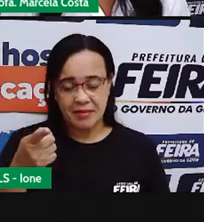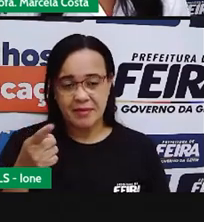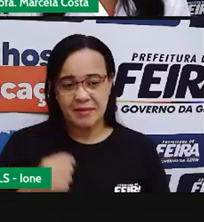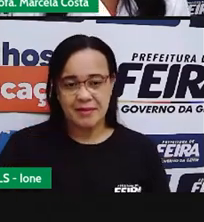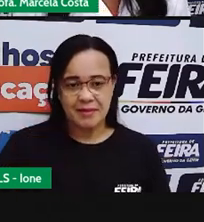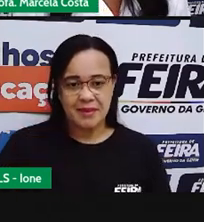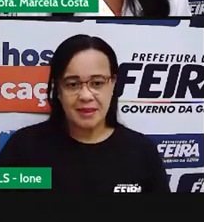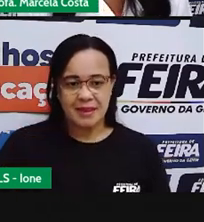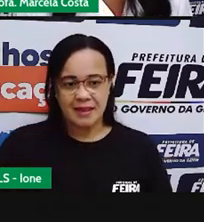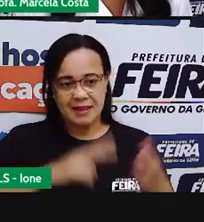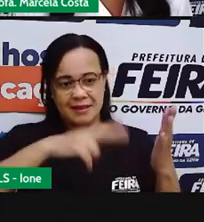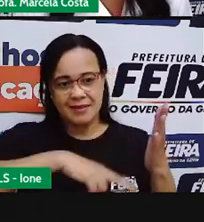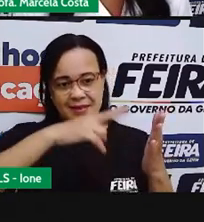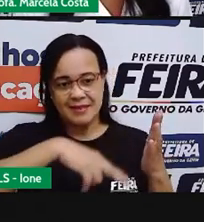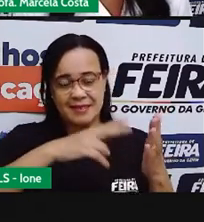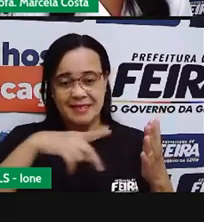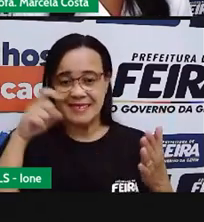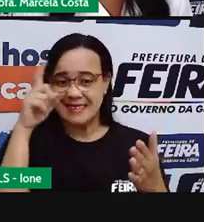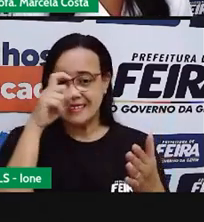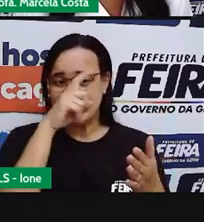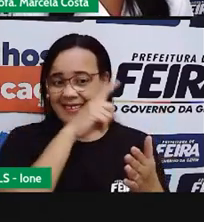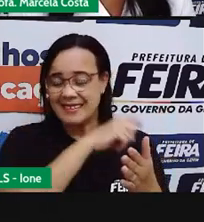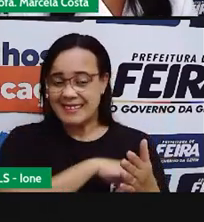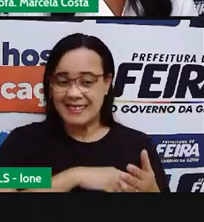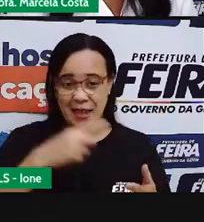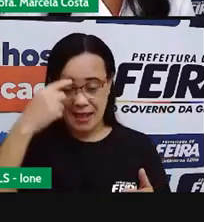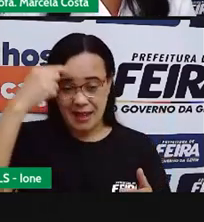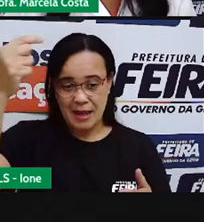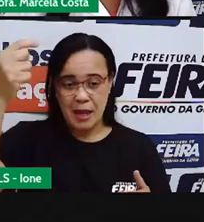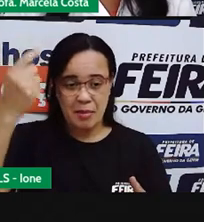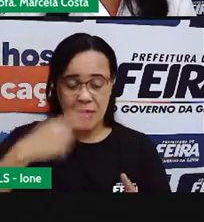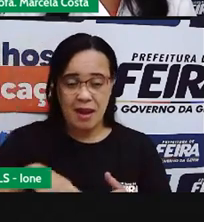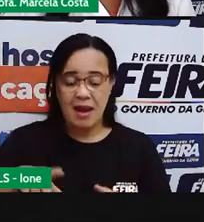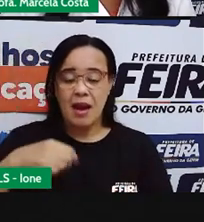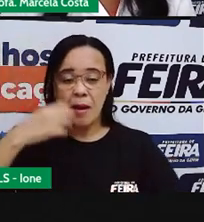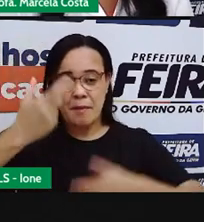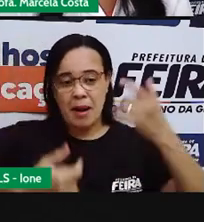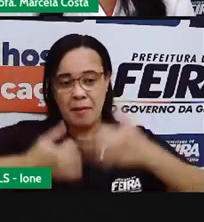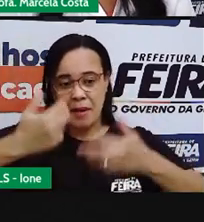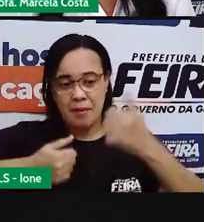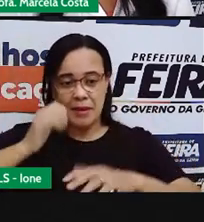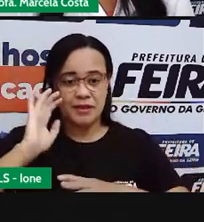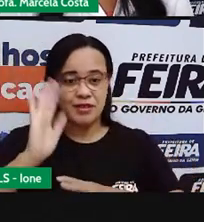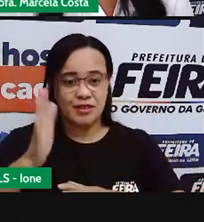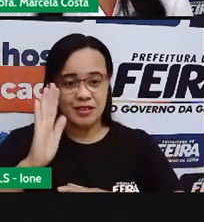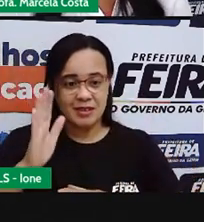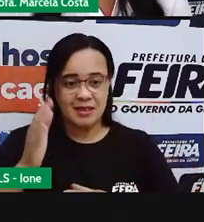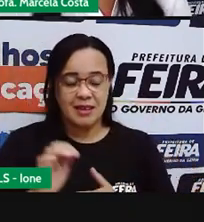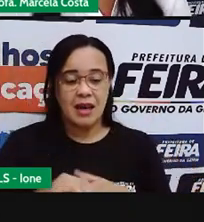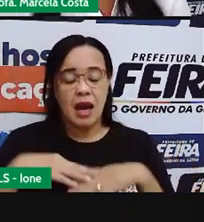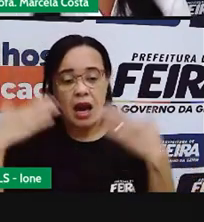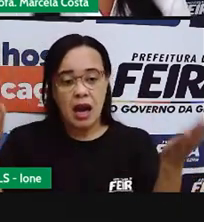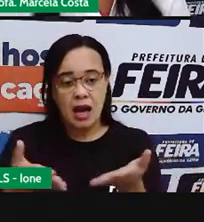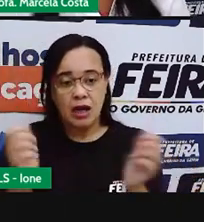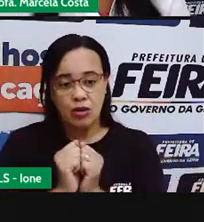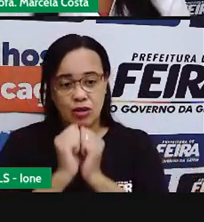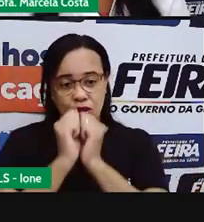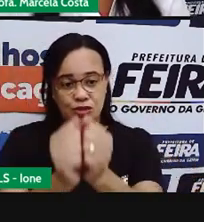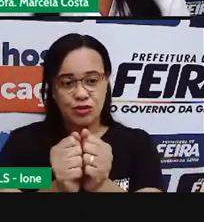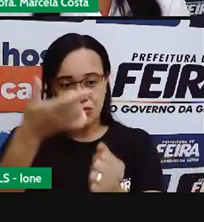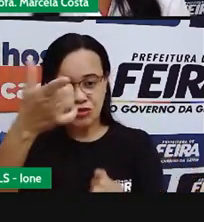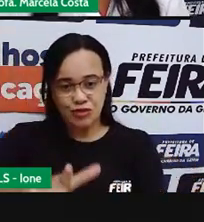Trouxe Aqui Agora Esse Travalíngua Que eu Acabei De fazer A leitura Com vocês Trouxe Aqui Ele Pra gente Ler